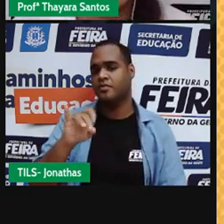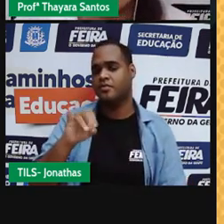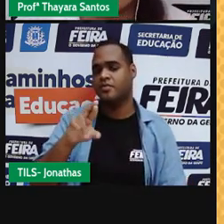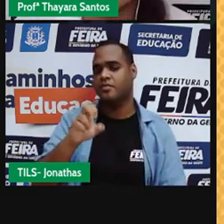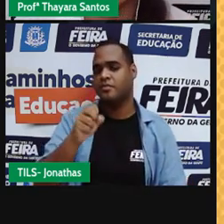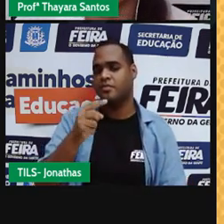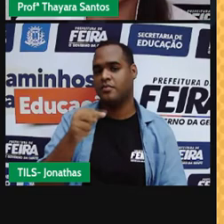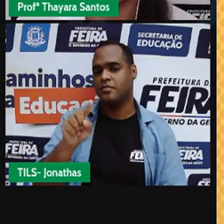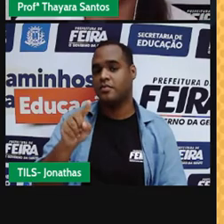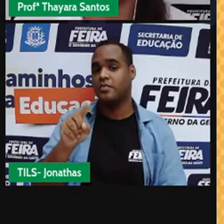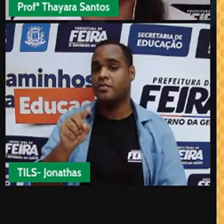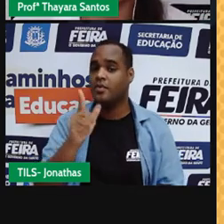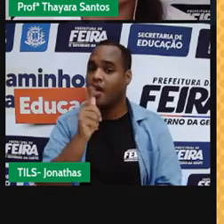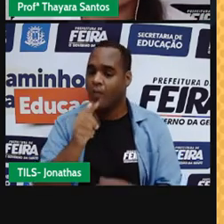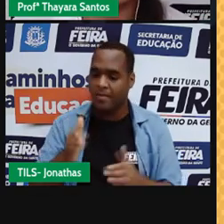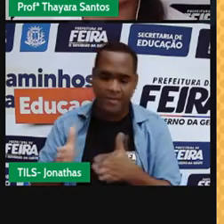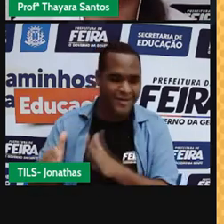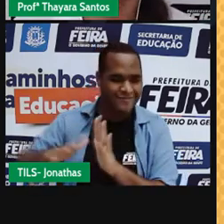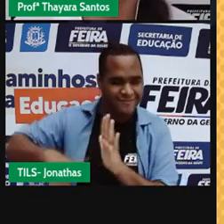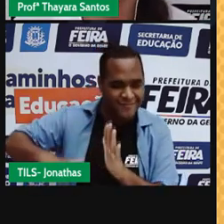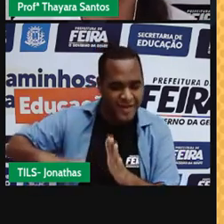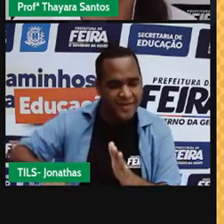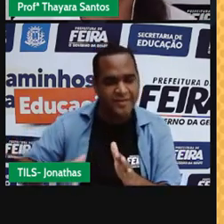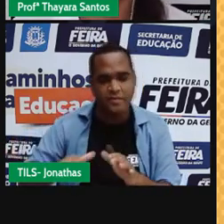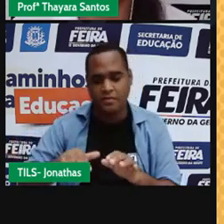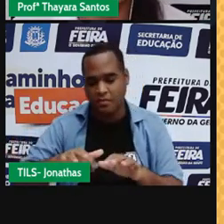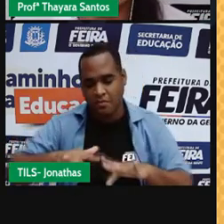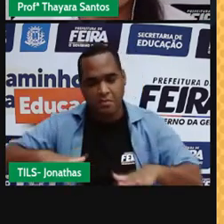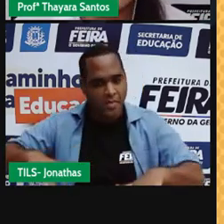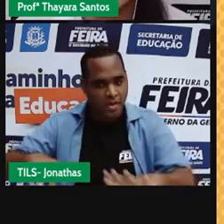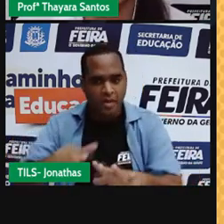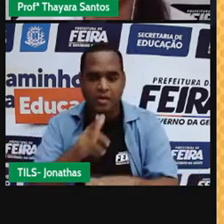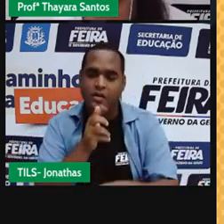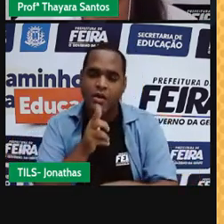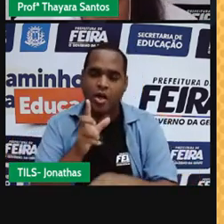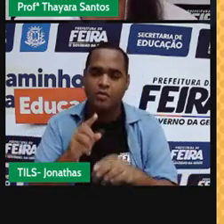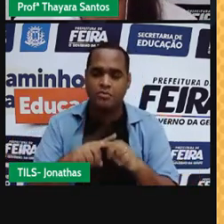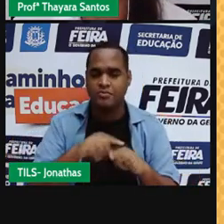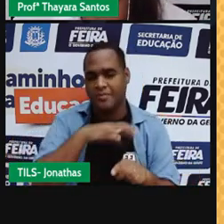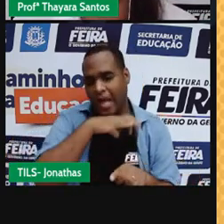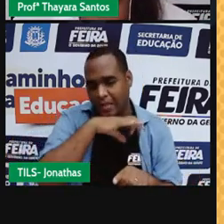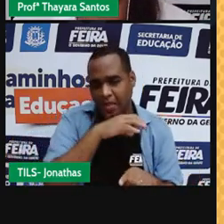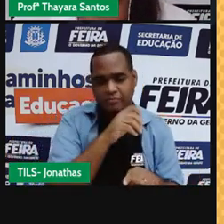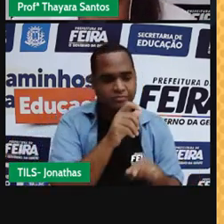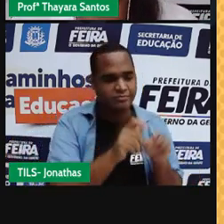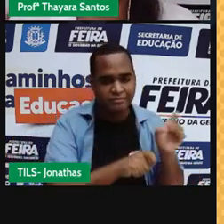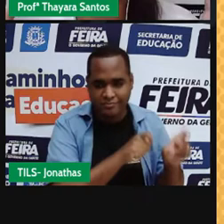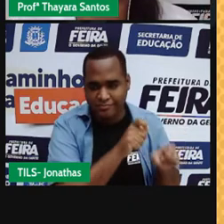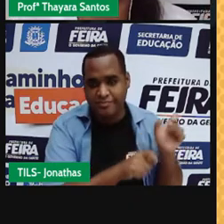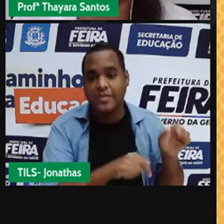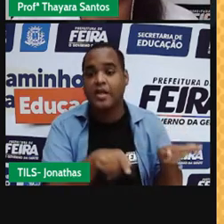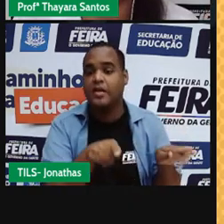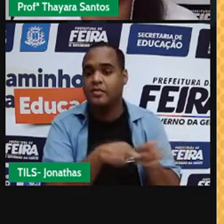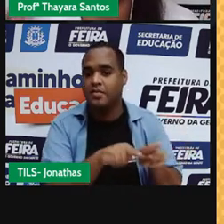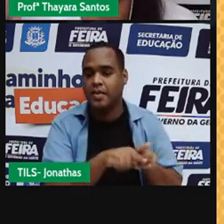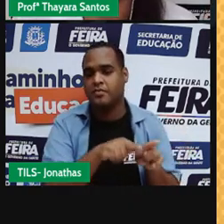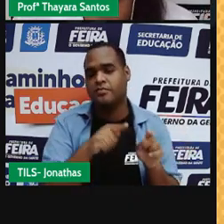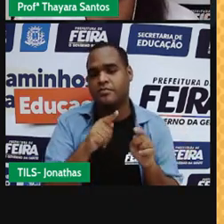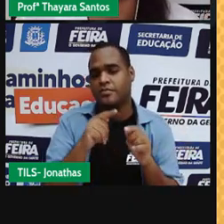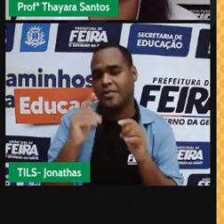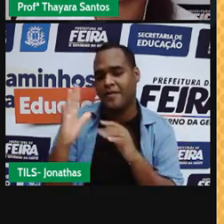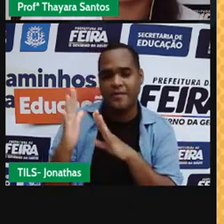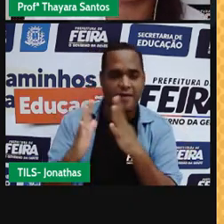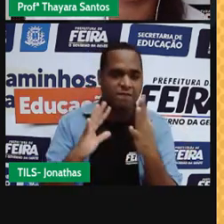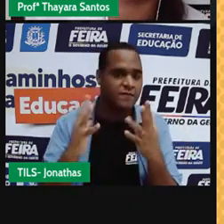água do mar, dos rios, dos lagos, a água que está presente nos animais e nas plantas, ela evapora para a